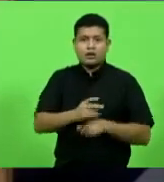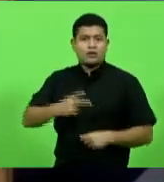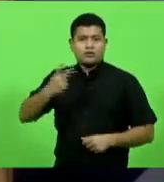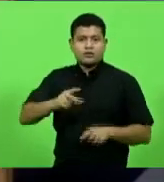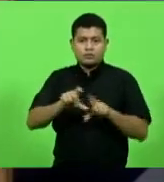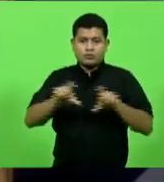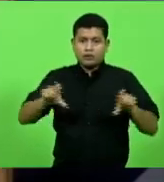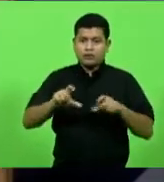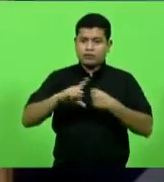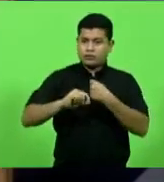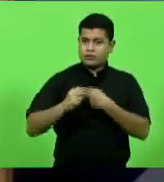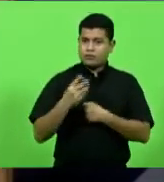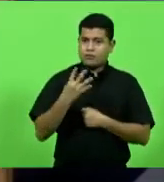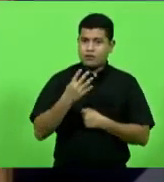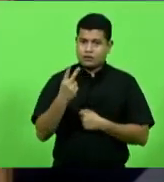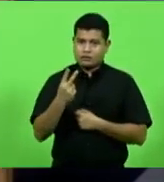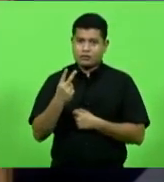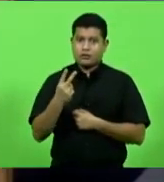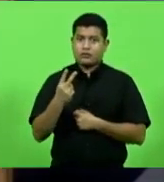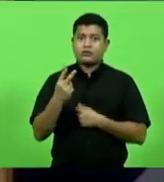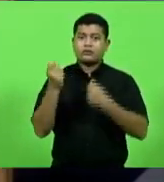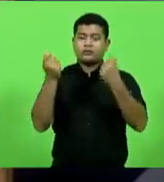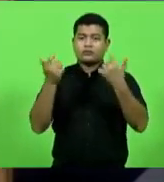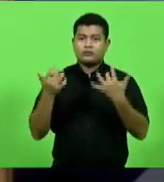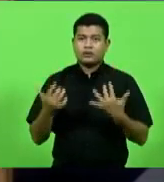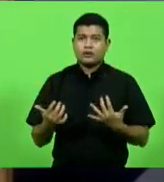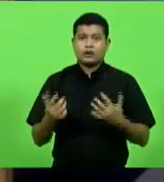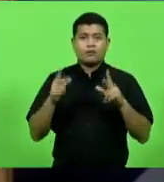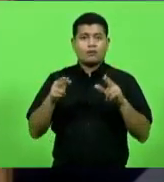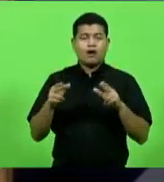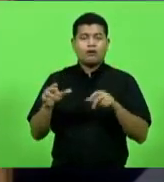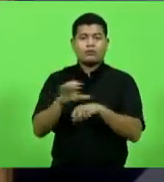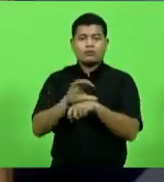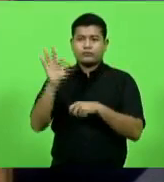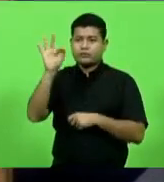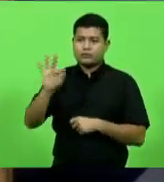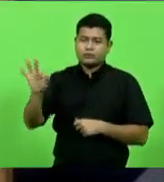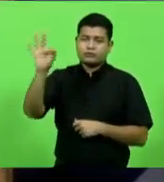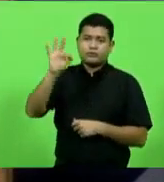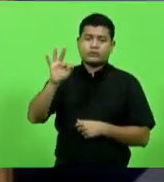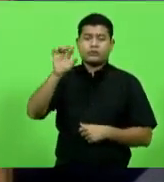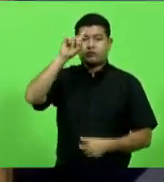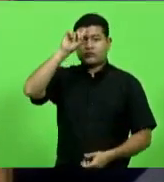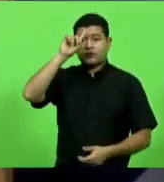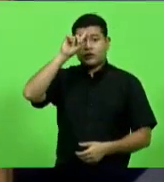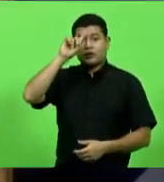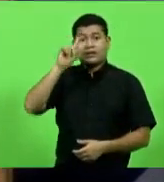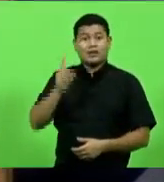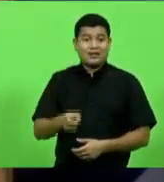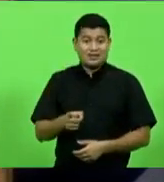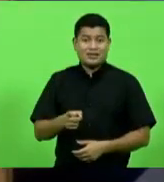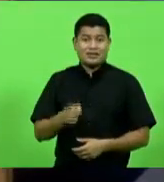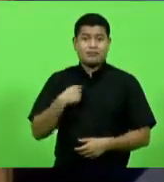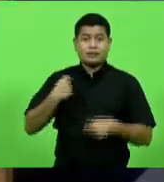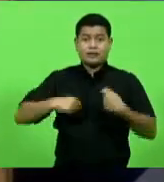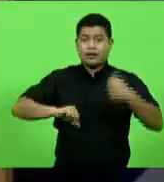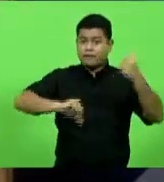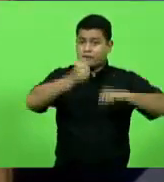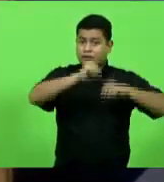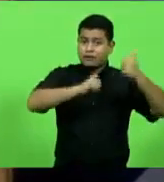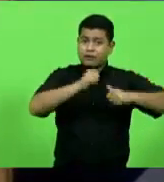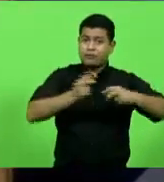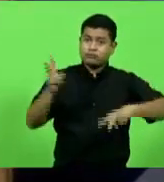Constituição Estadual, assim como a Constituição Federal, determina, temos que analisar a prisão e